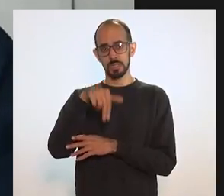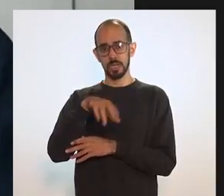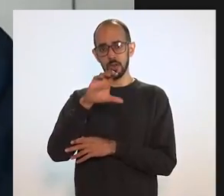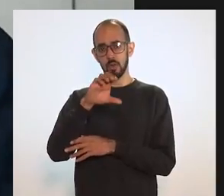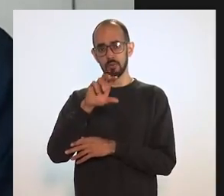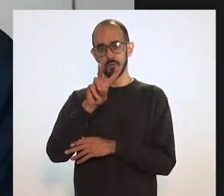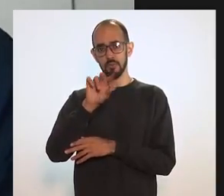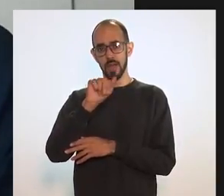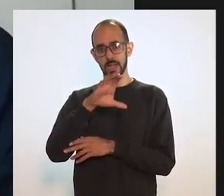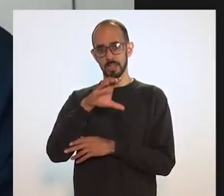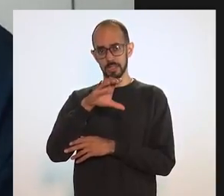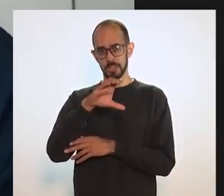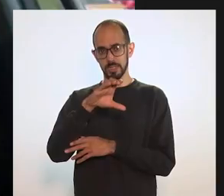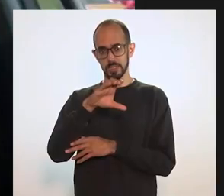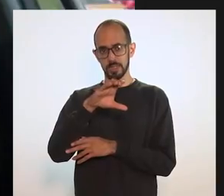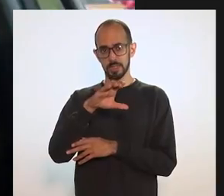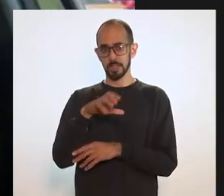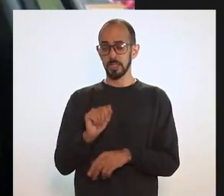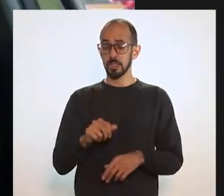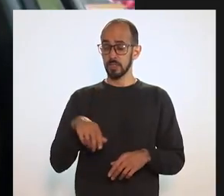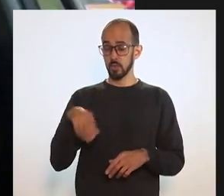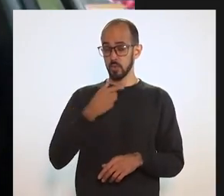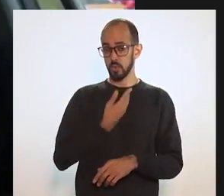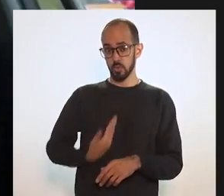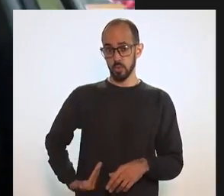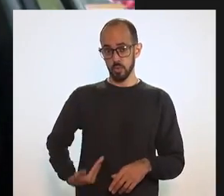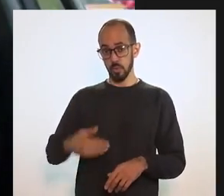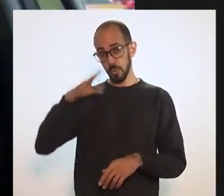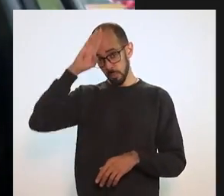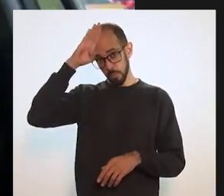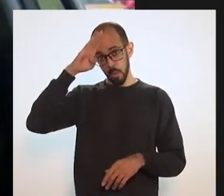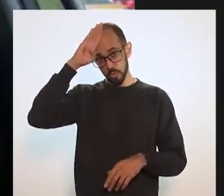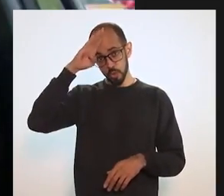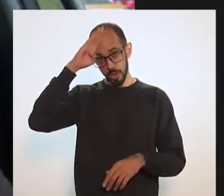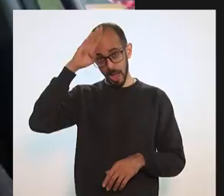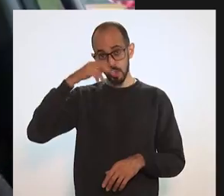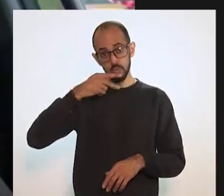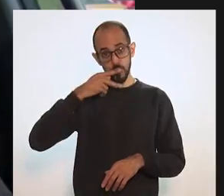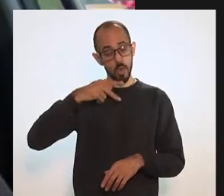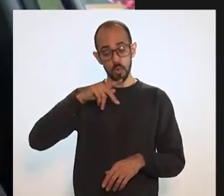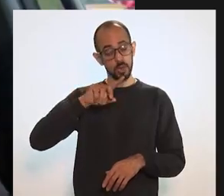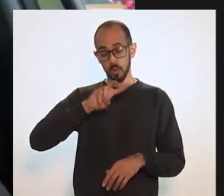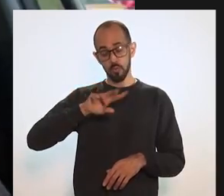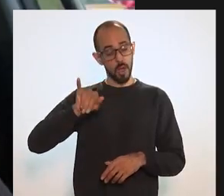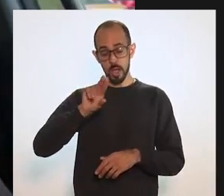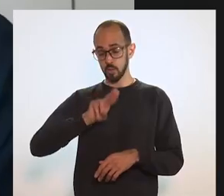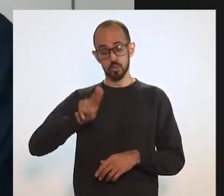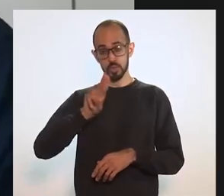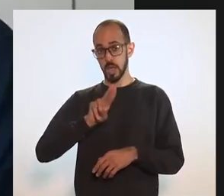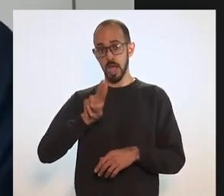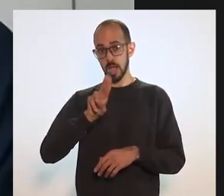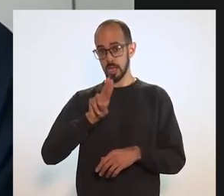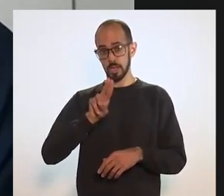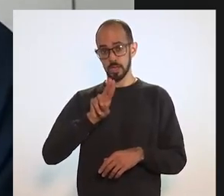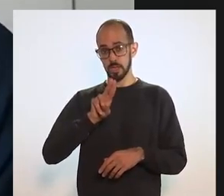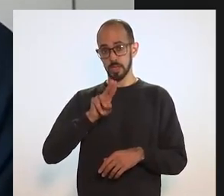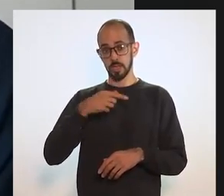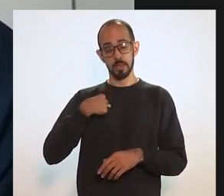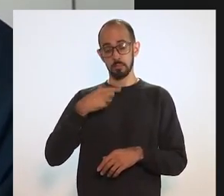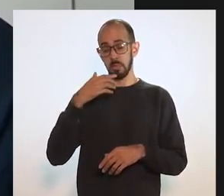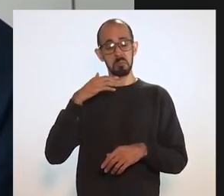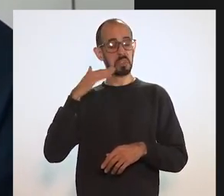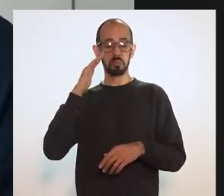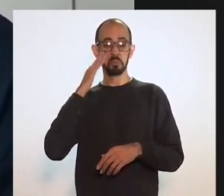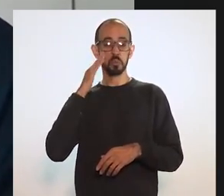produzir a Coronavac. O governo federal disse que não ia usar a vacina chinesa. Bolsonaro deu essa declaração, que é até uma declaração sem